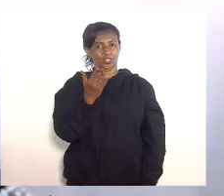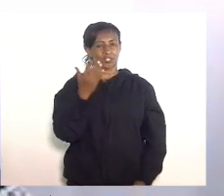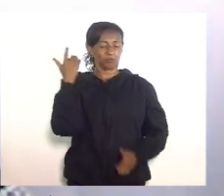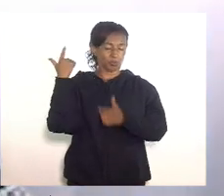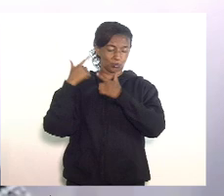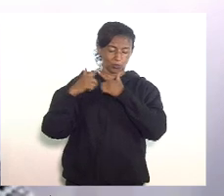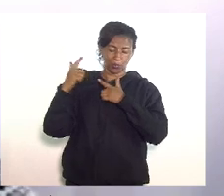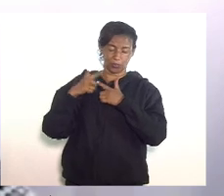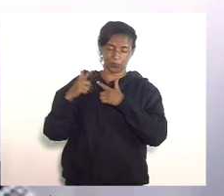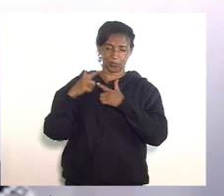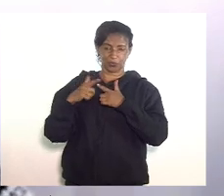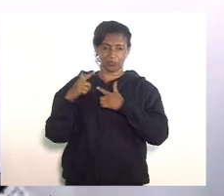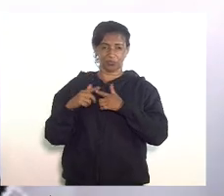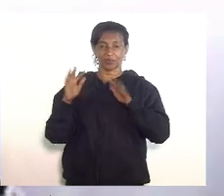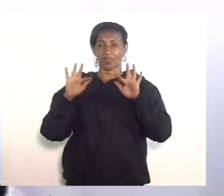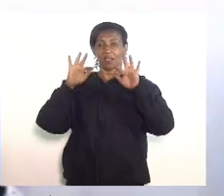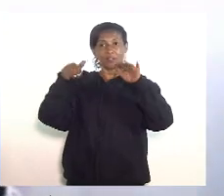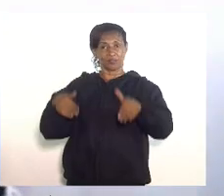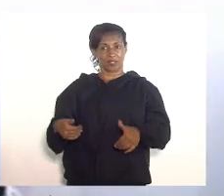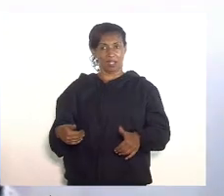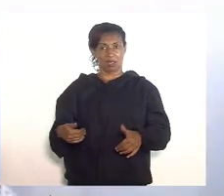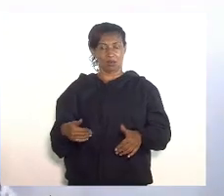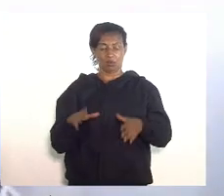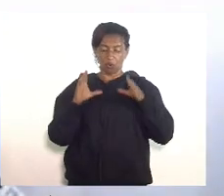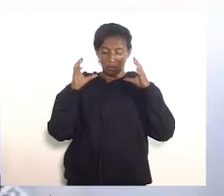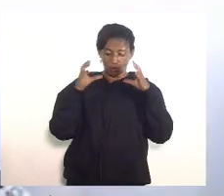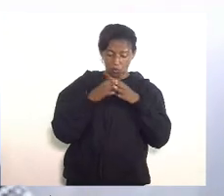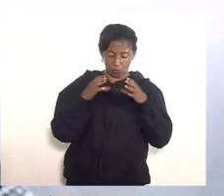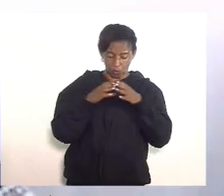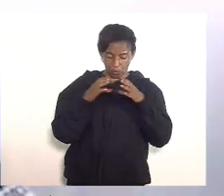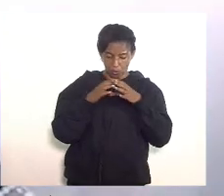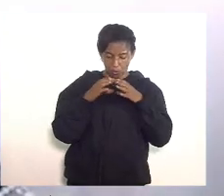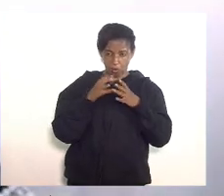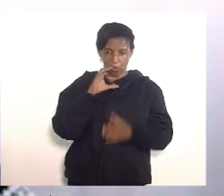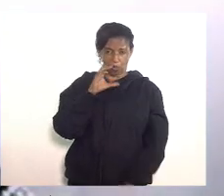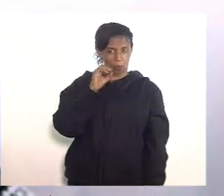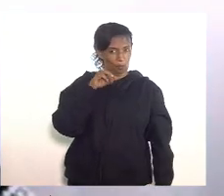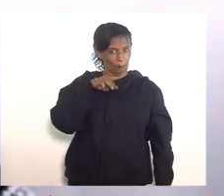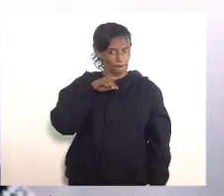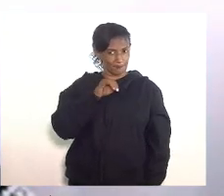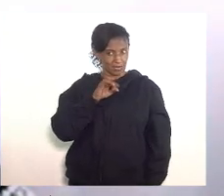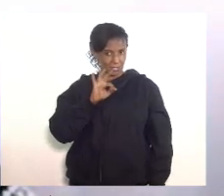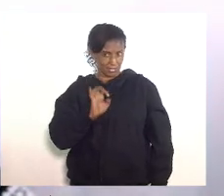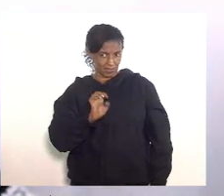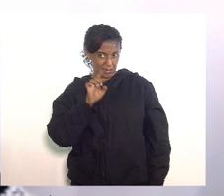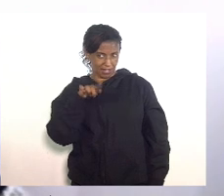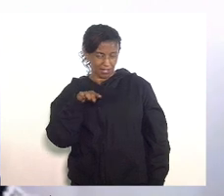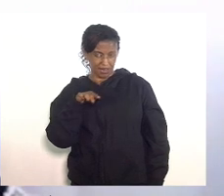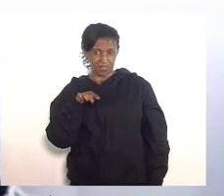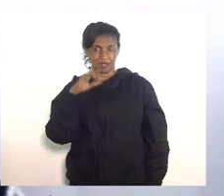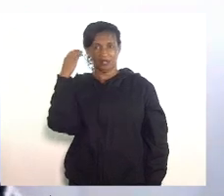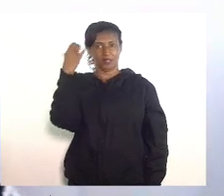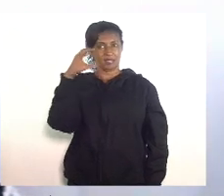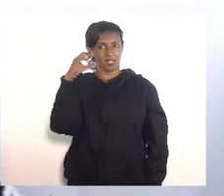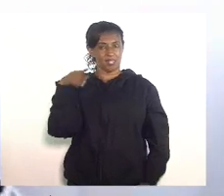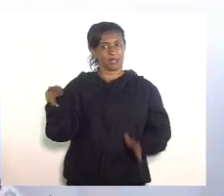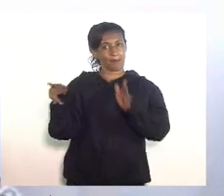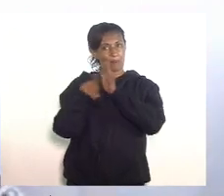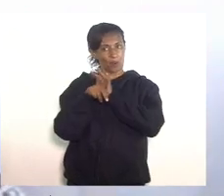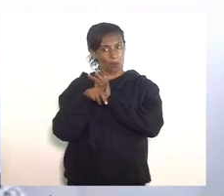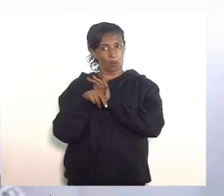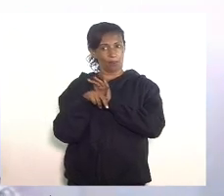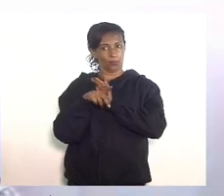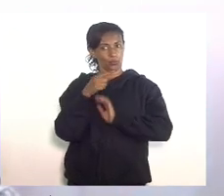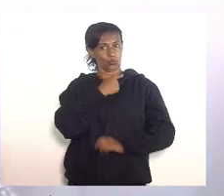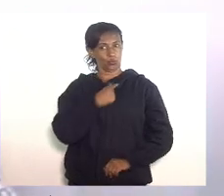questionamento afinal de contas o comitê científico que foi instituído pelo governo do estado